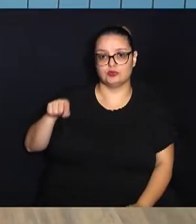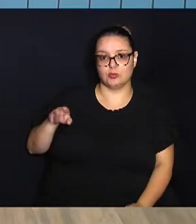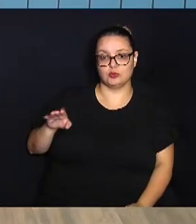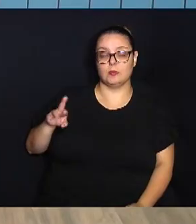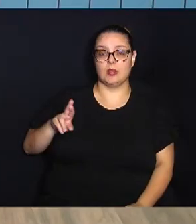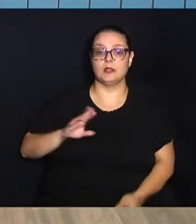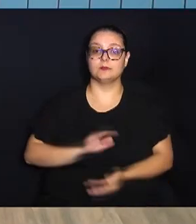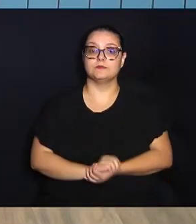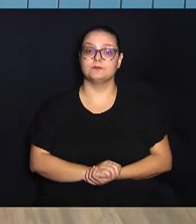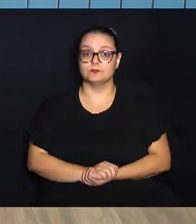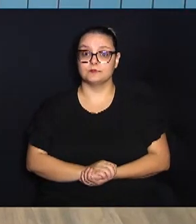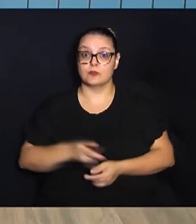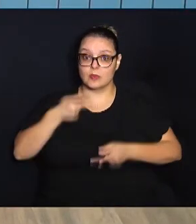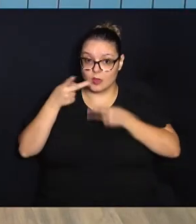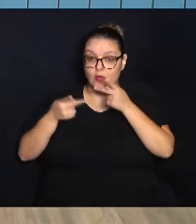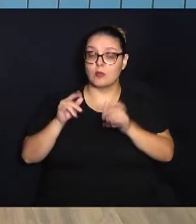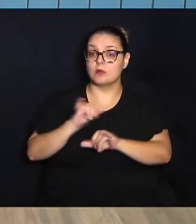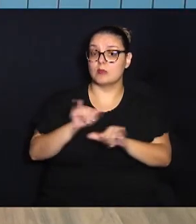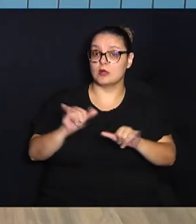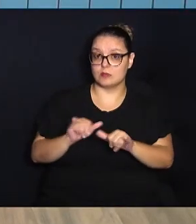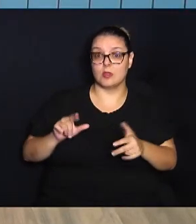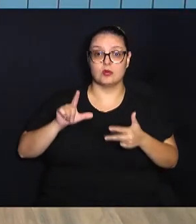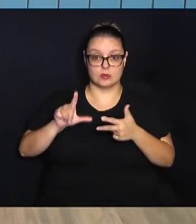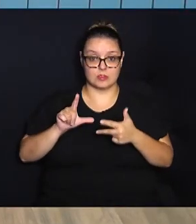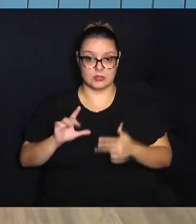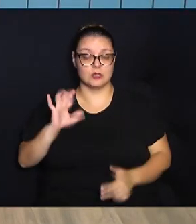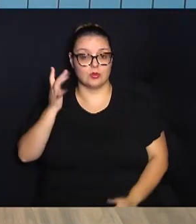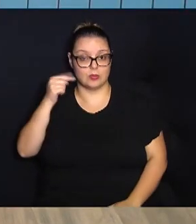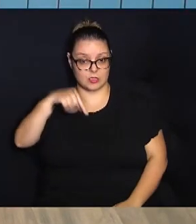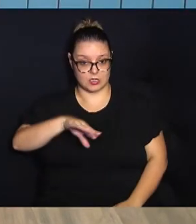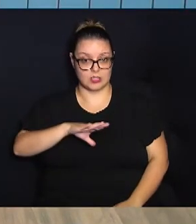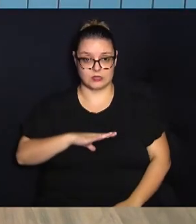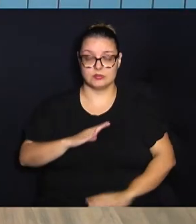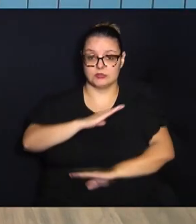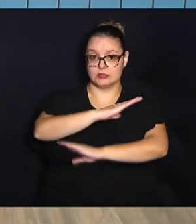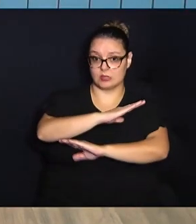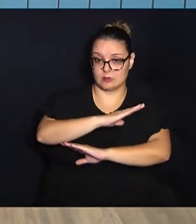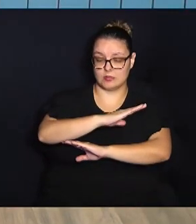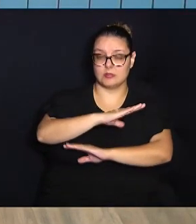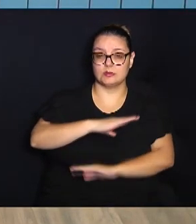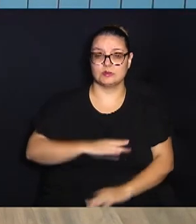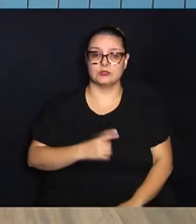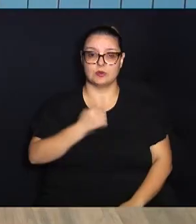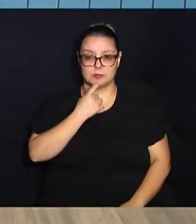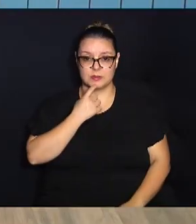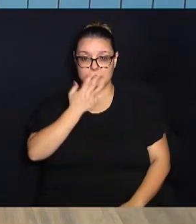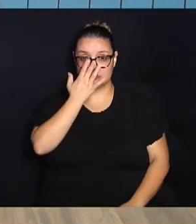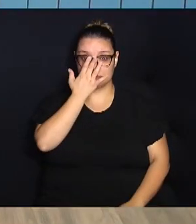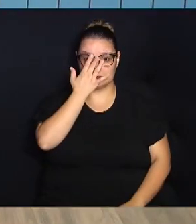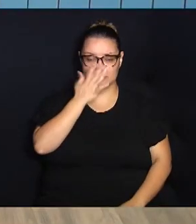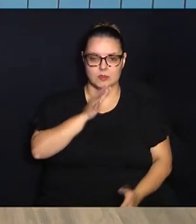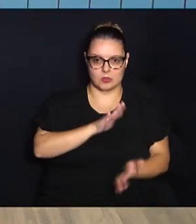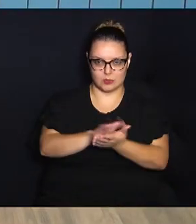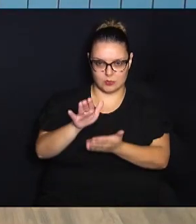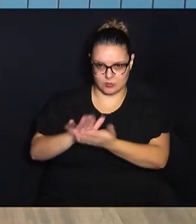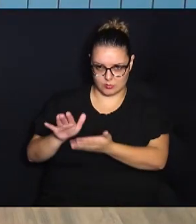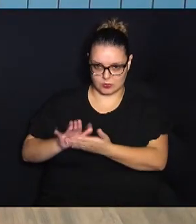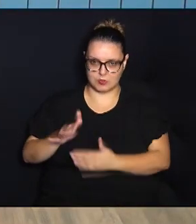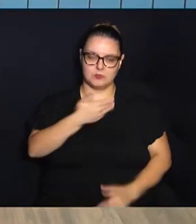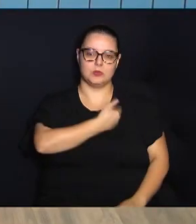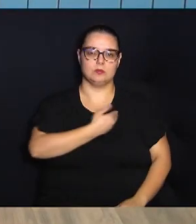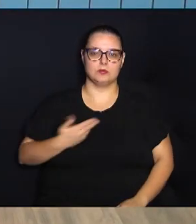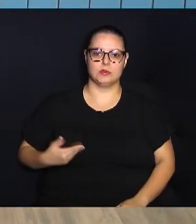Vamos agora falar das notícias do Legislativo que acontece aqui na Câmara Municipal de Campinas. Os gastos públicos